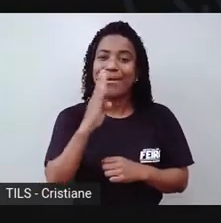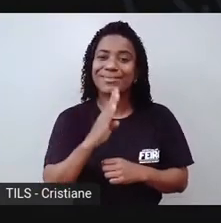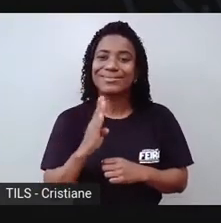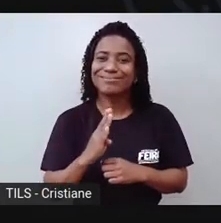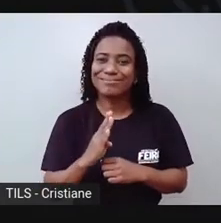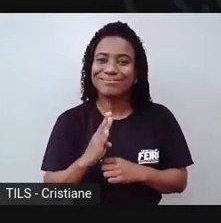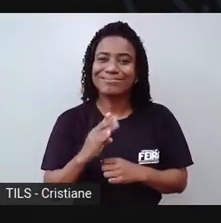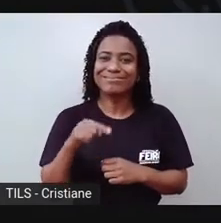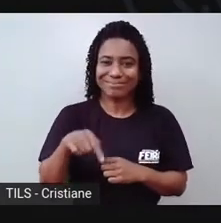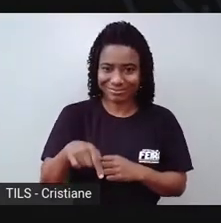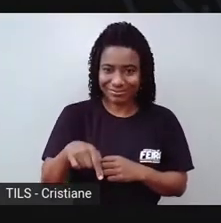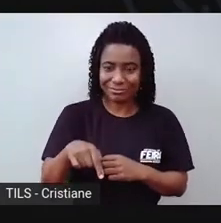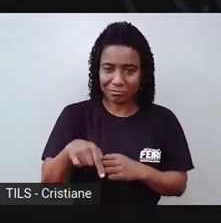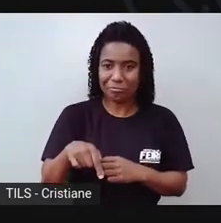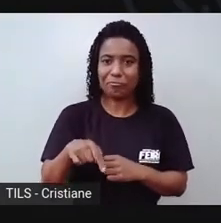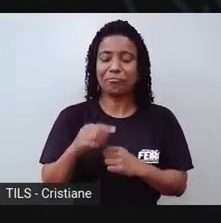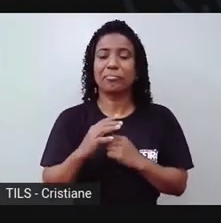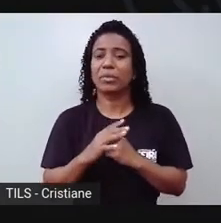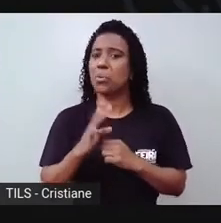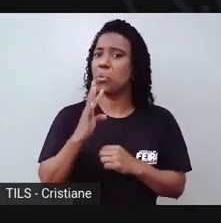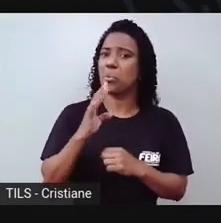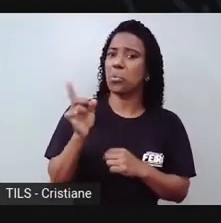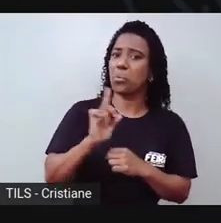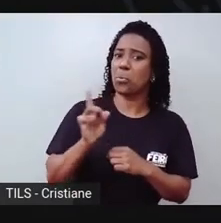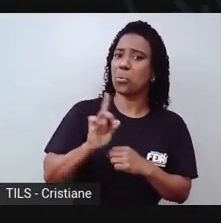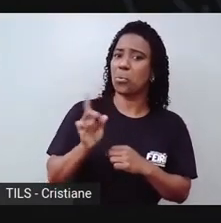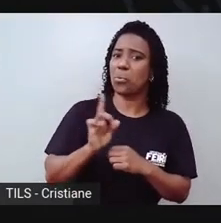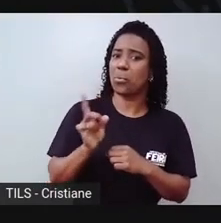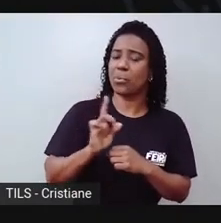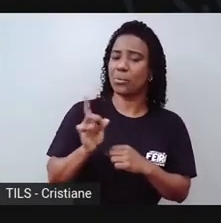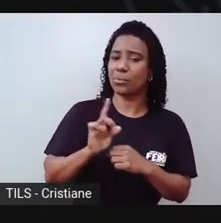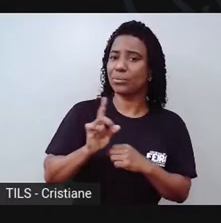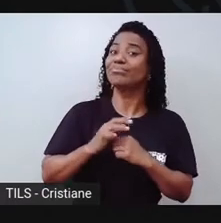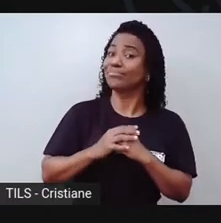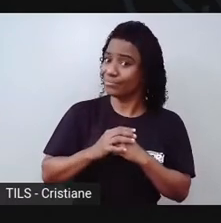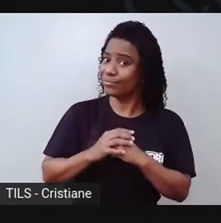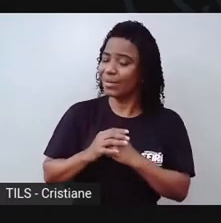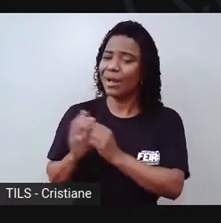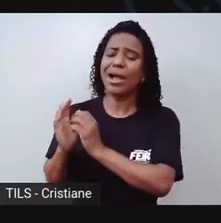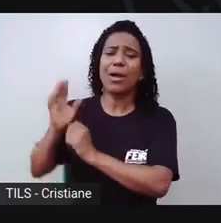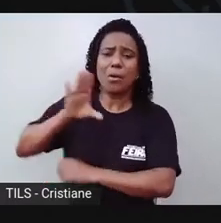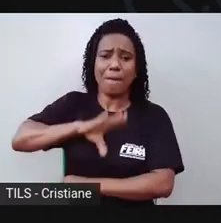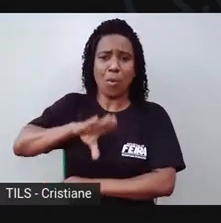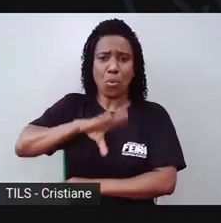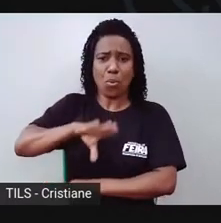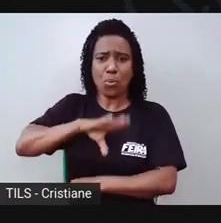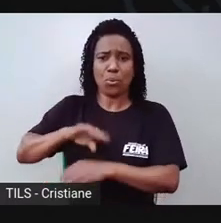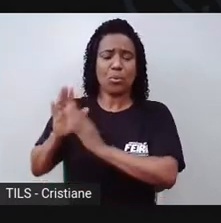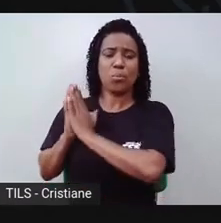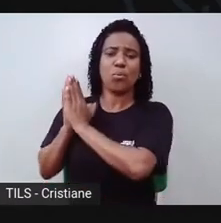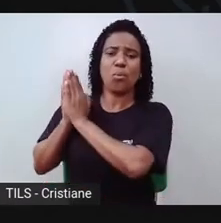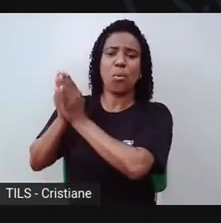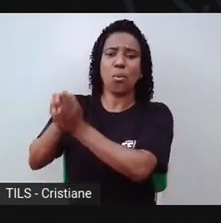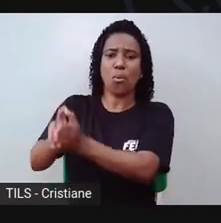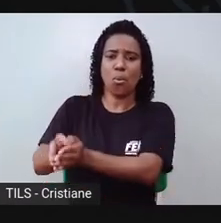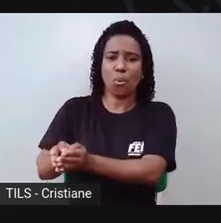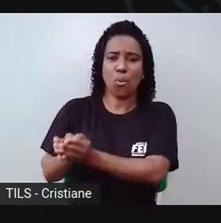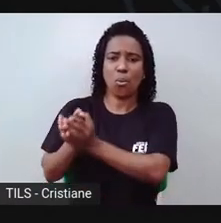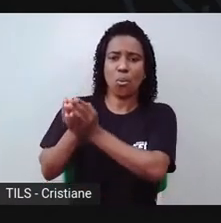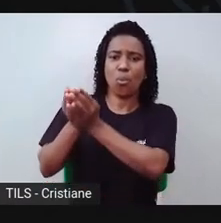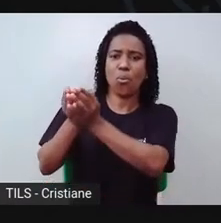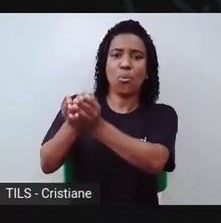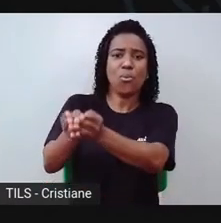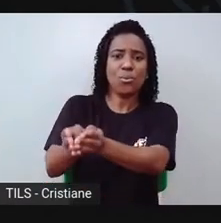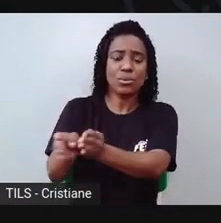os índios também já faziam cerâmica. A primeira cerâmica brasileira